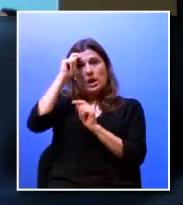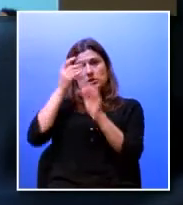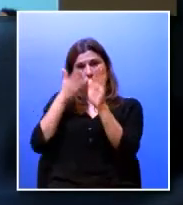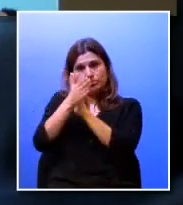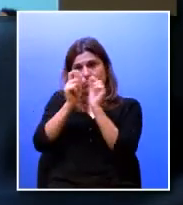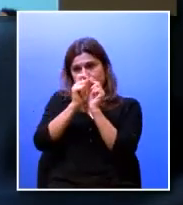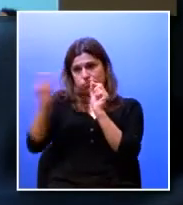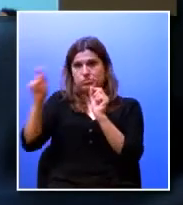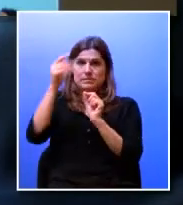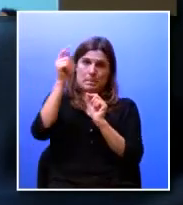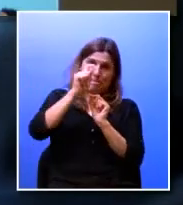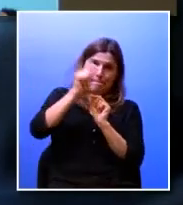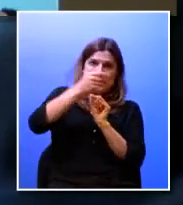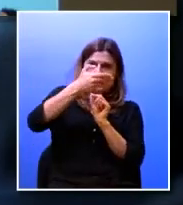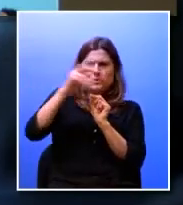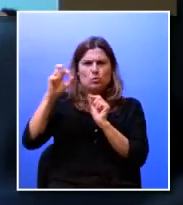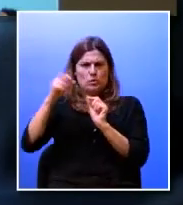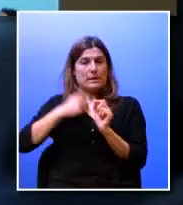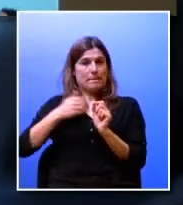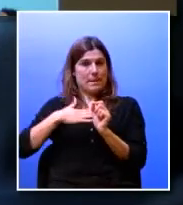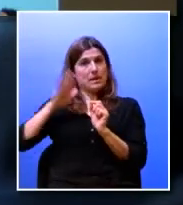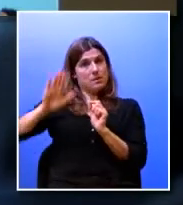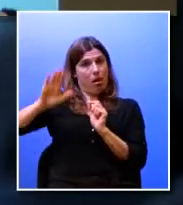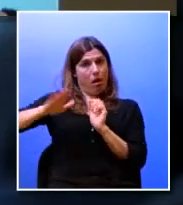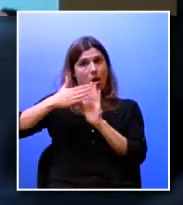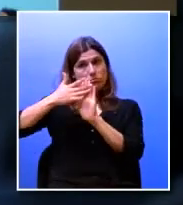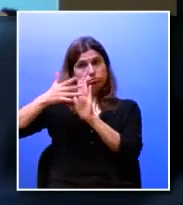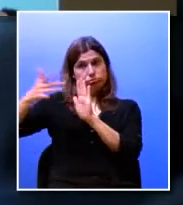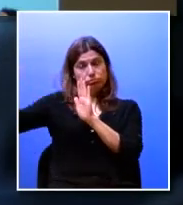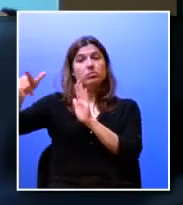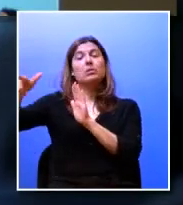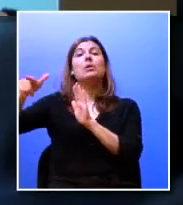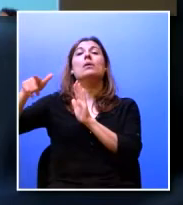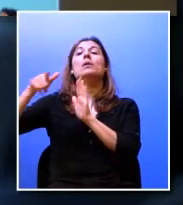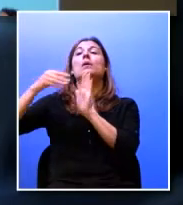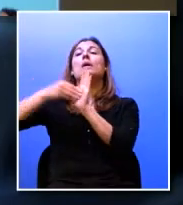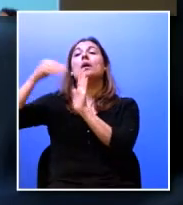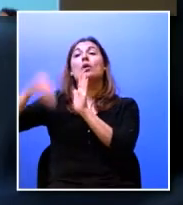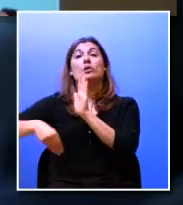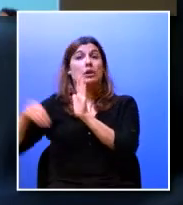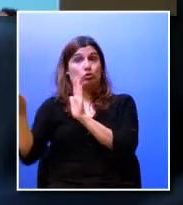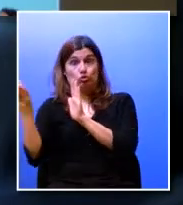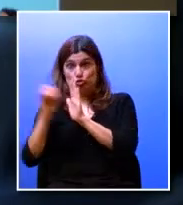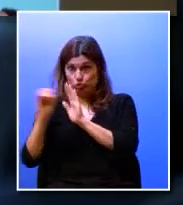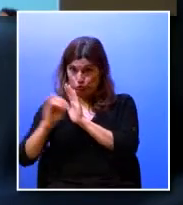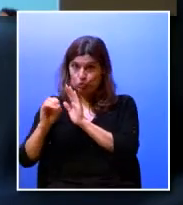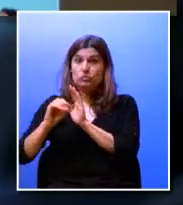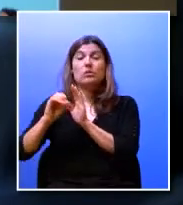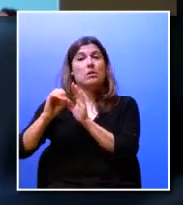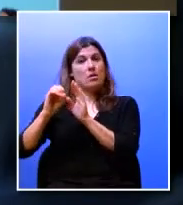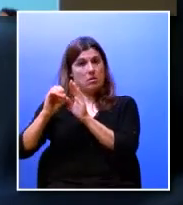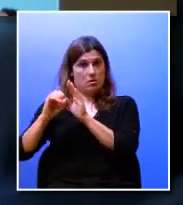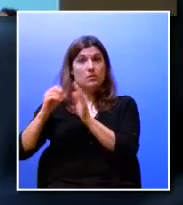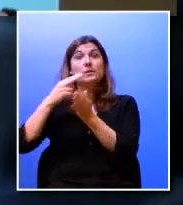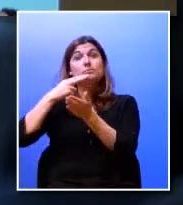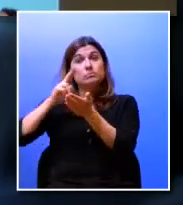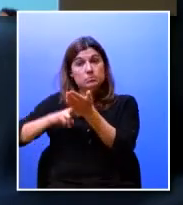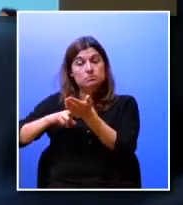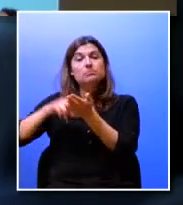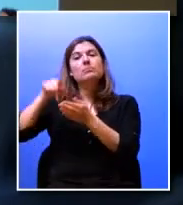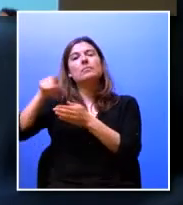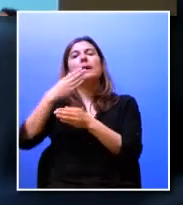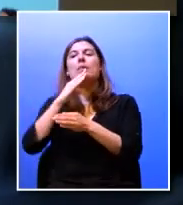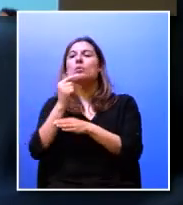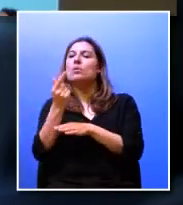duração de sete a oito meses numa empresa mesmo que ele não seja contratado por essa empresa naquele momento são alunos